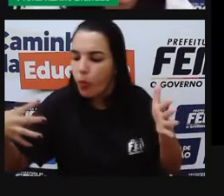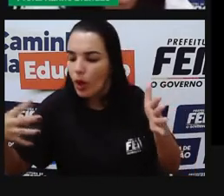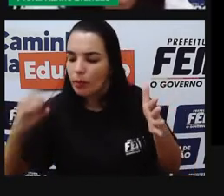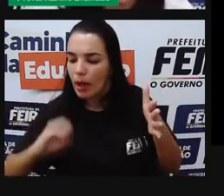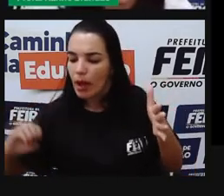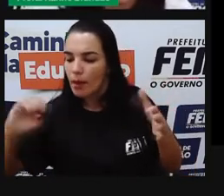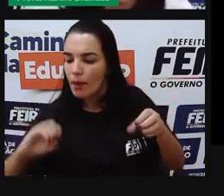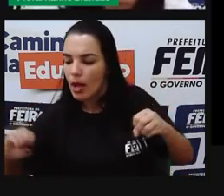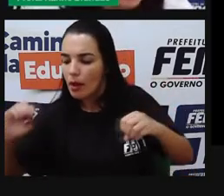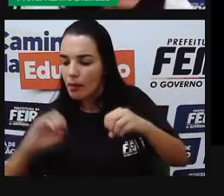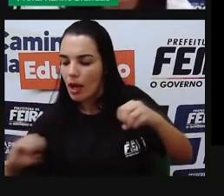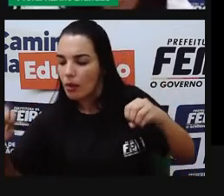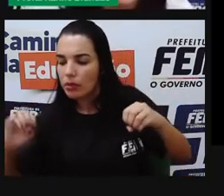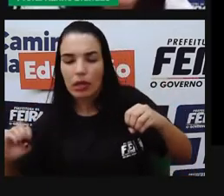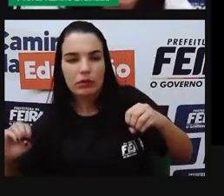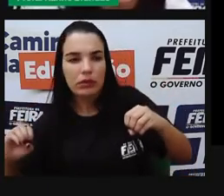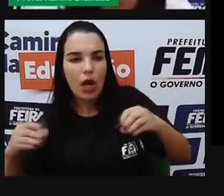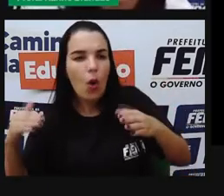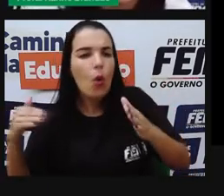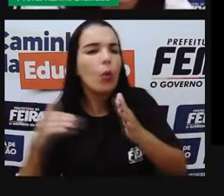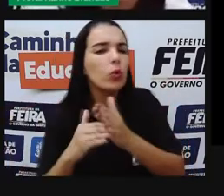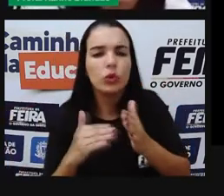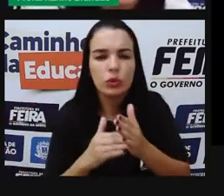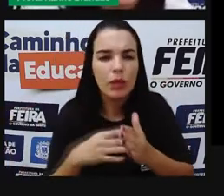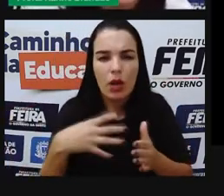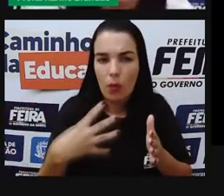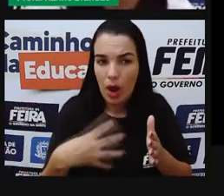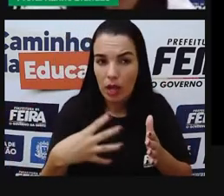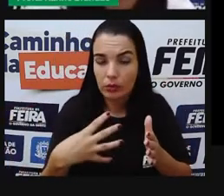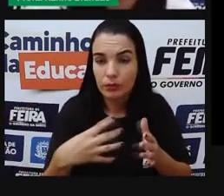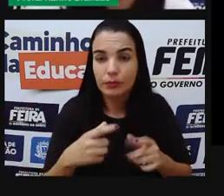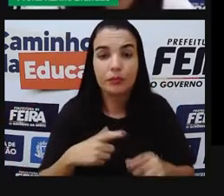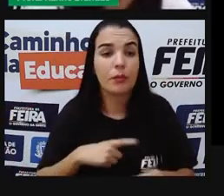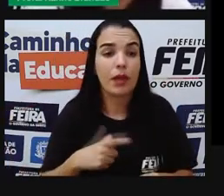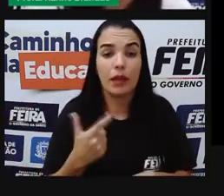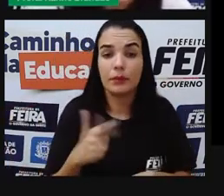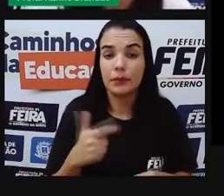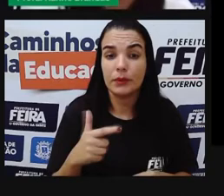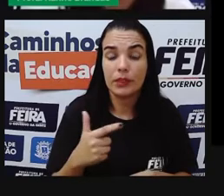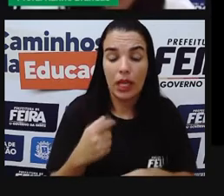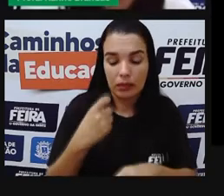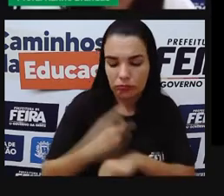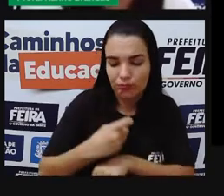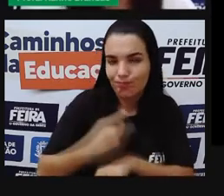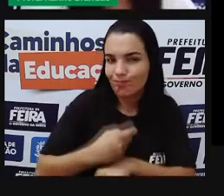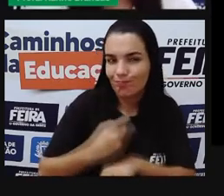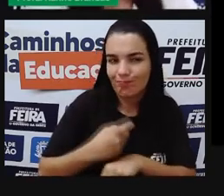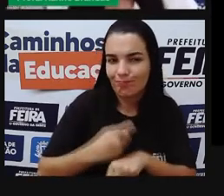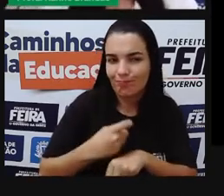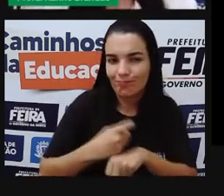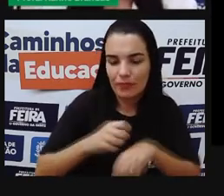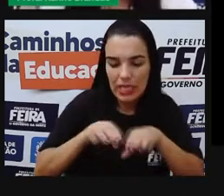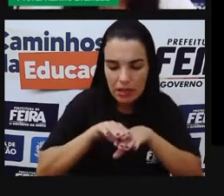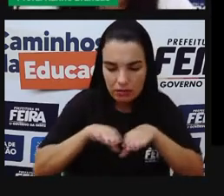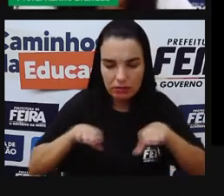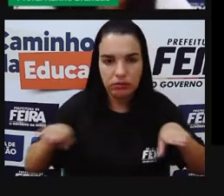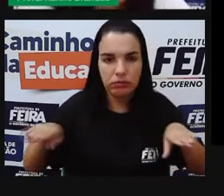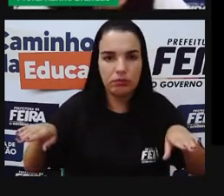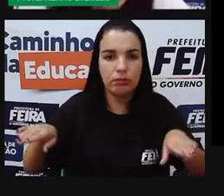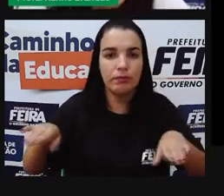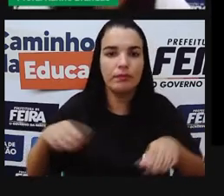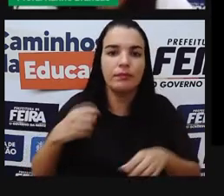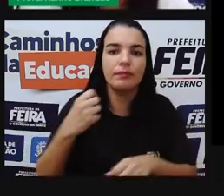Saturno, Urano e Netuno. Eles vão ser os quatro planetas